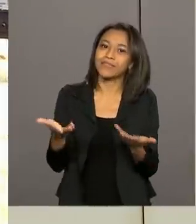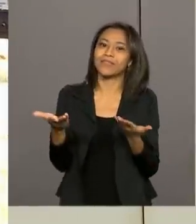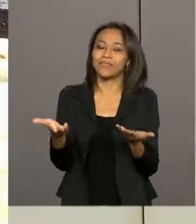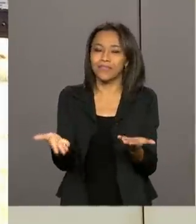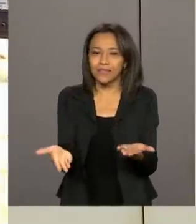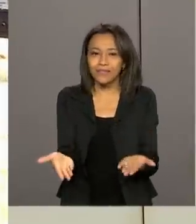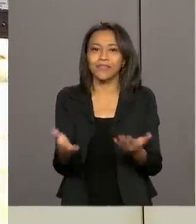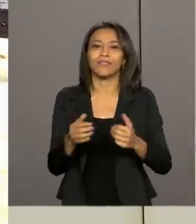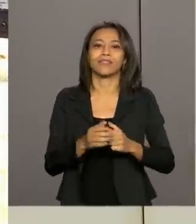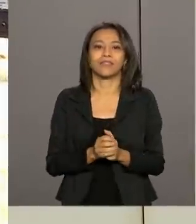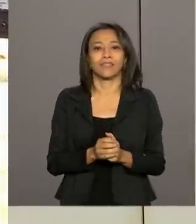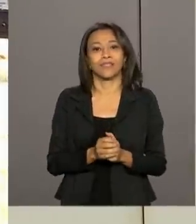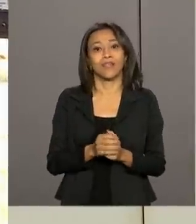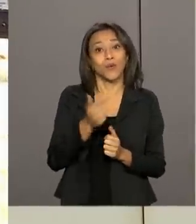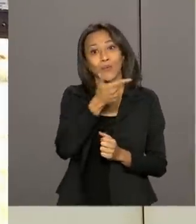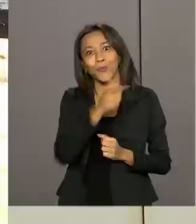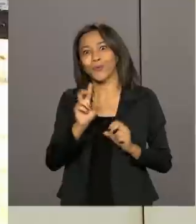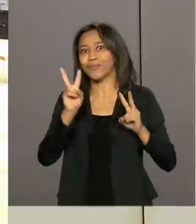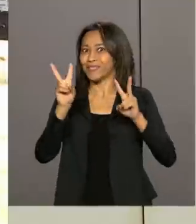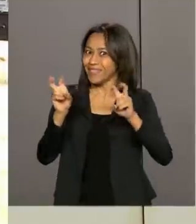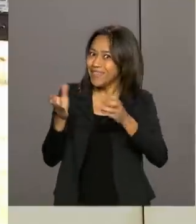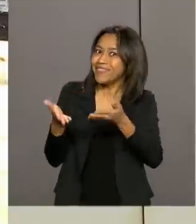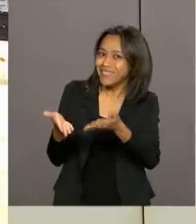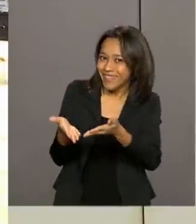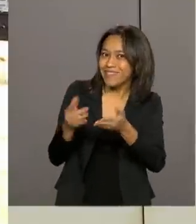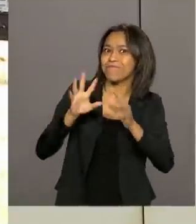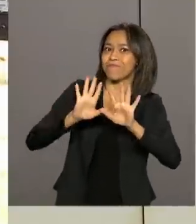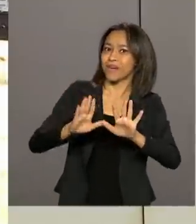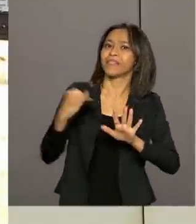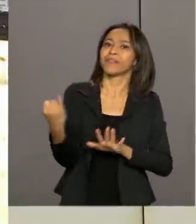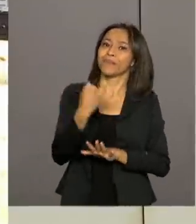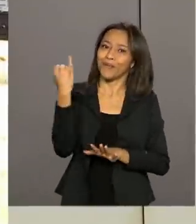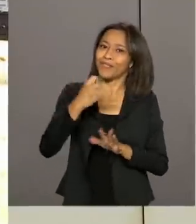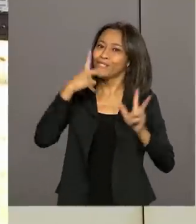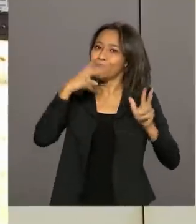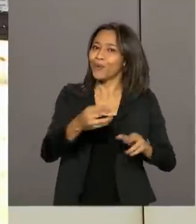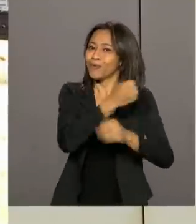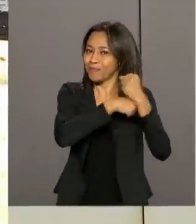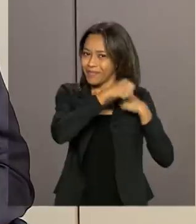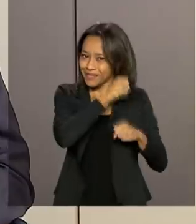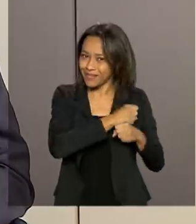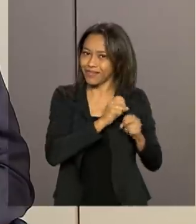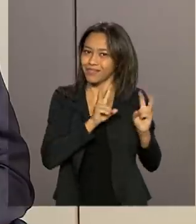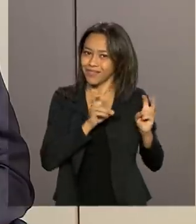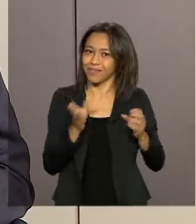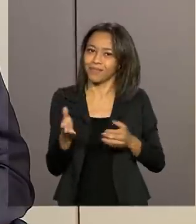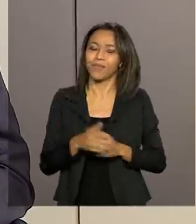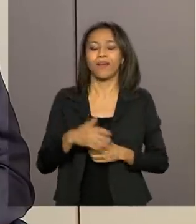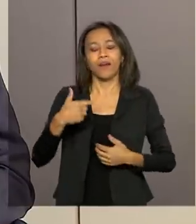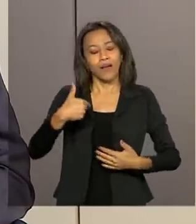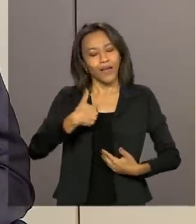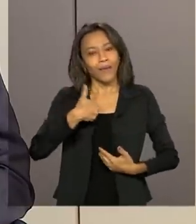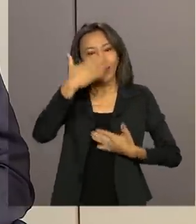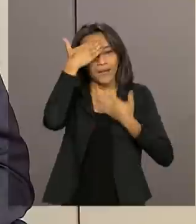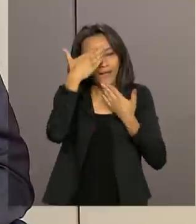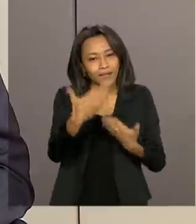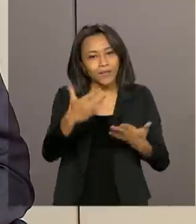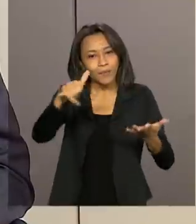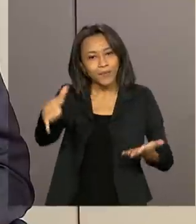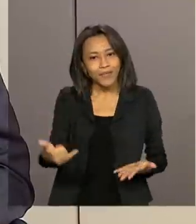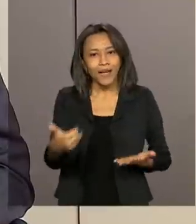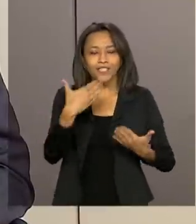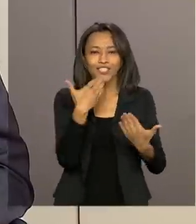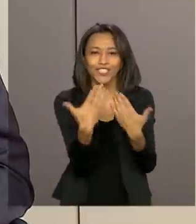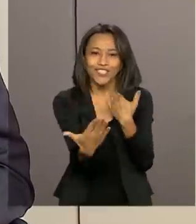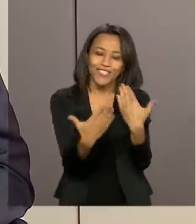participação do Brasil em Pauta. Um outro assunto, né? Mas, tão relevante quanto o do ano passado. Olha, eu agradeço essa oportunidade, pelo